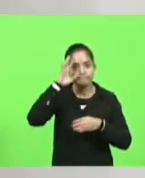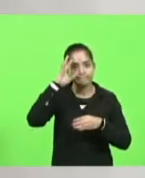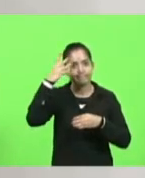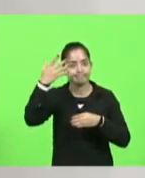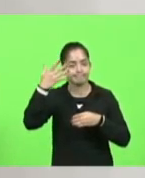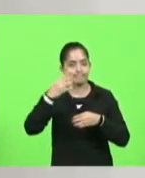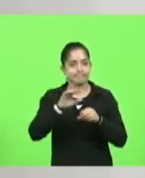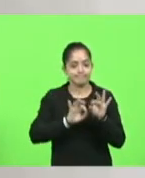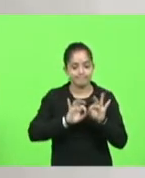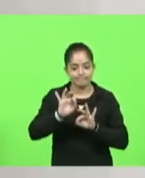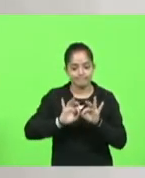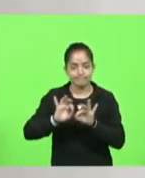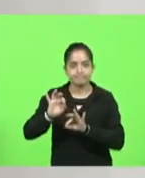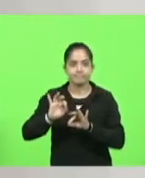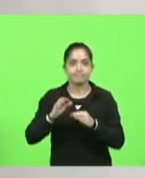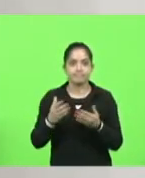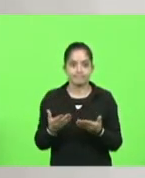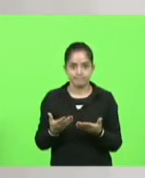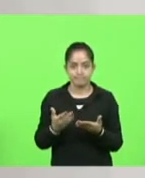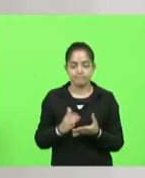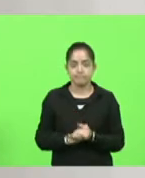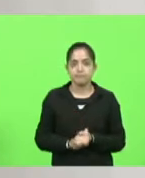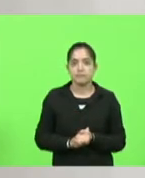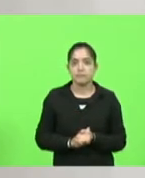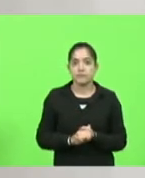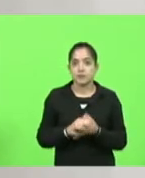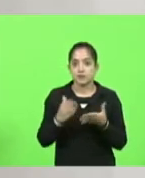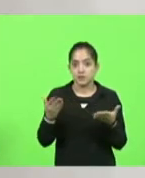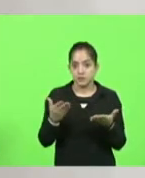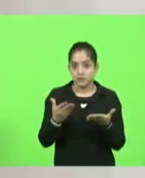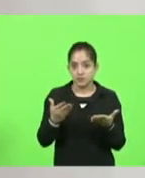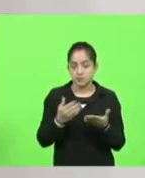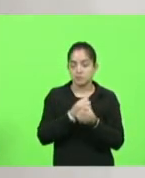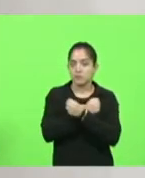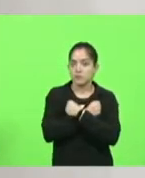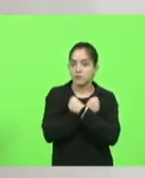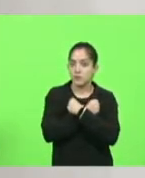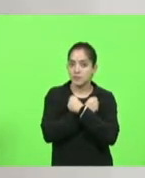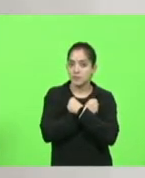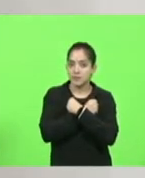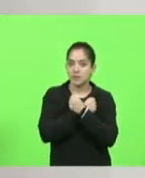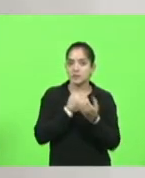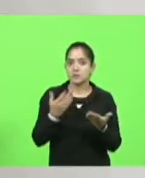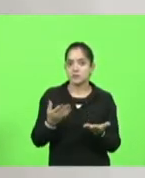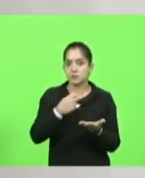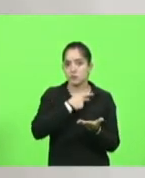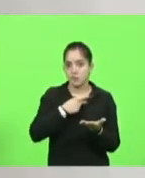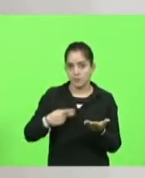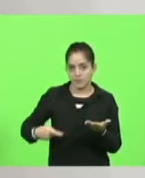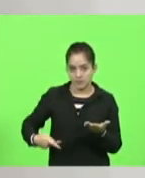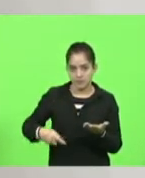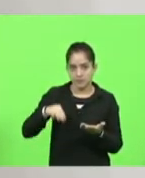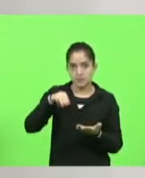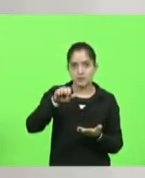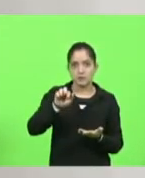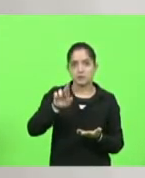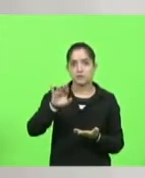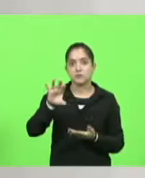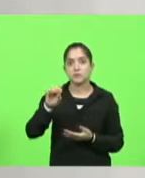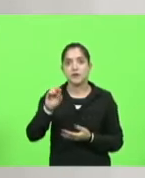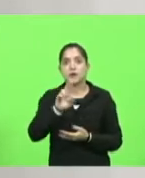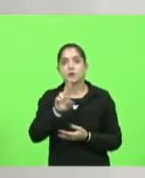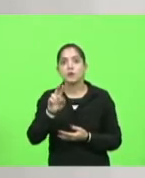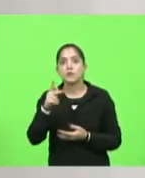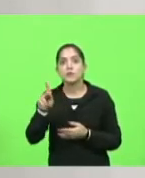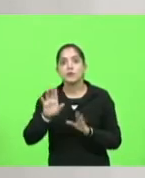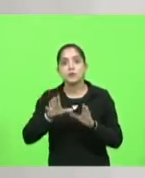construída pelo Estado. Então eu quero entregar aqui o meu abraço ao presidente Mário em seu nome e a toda a